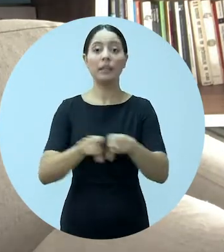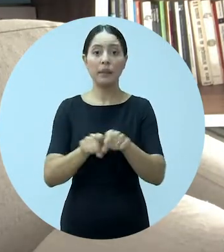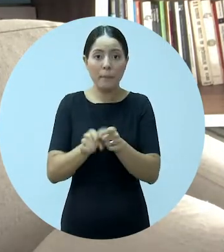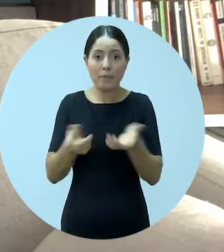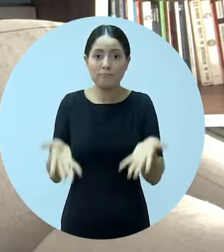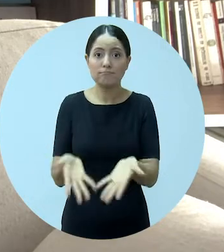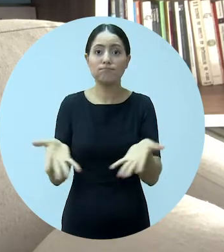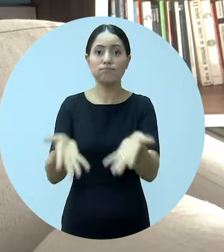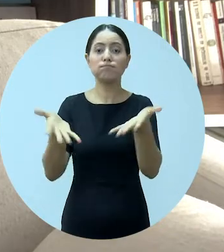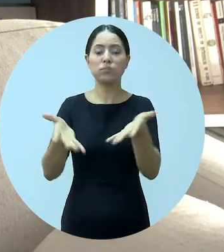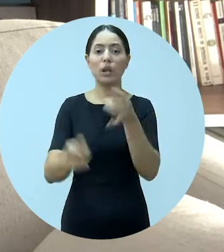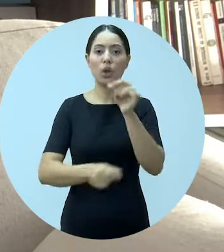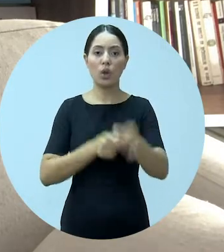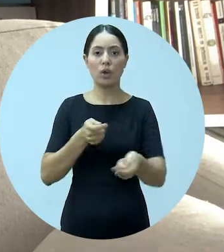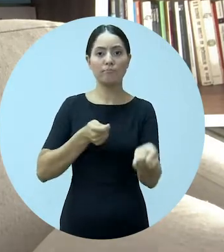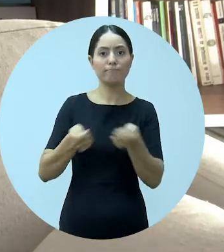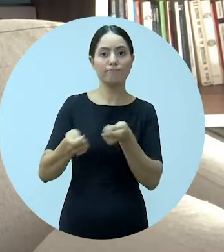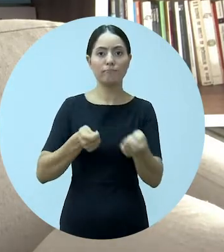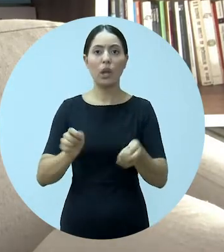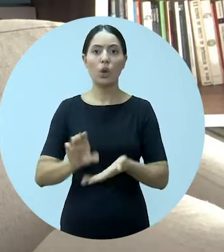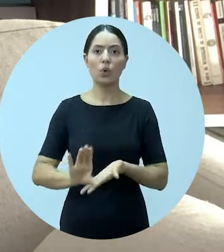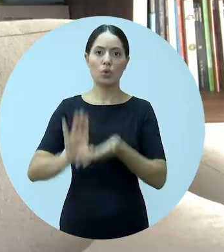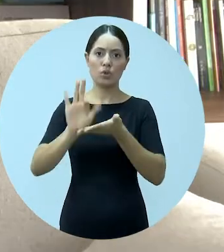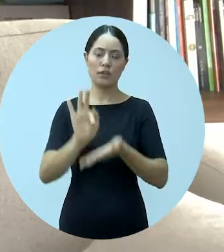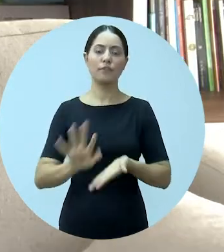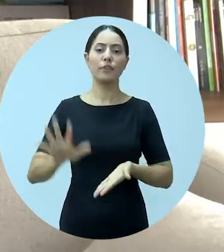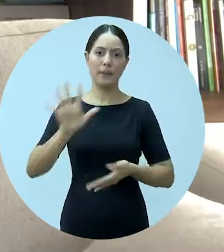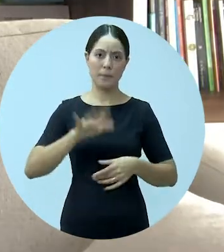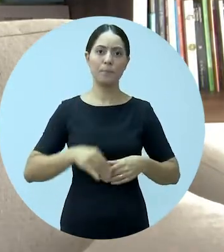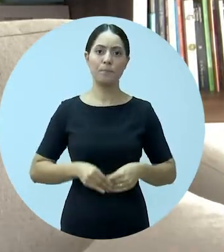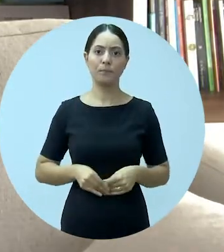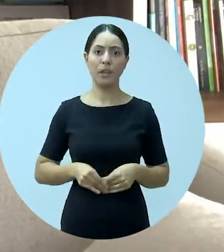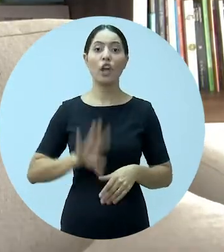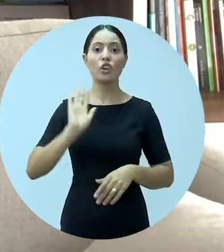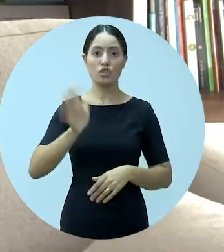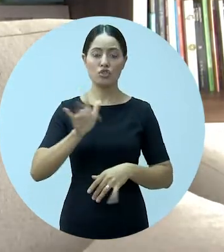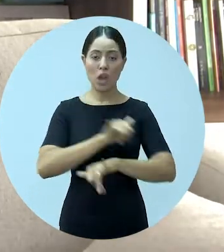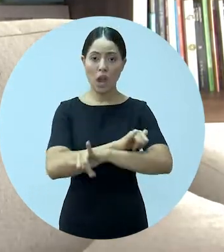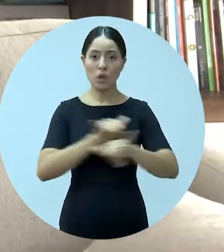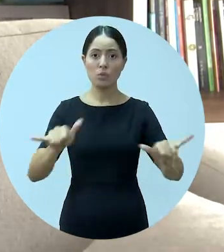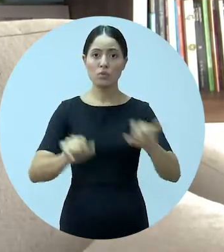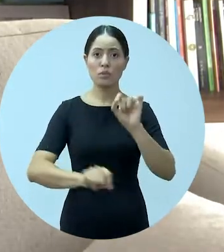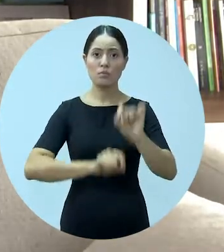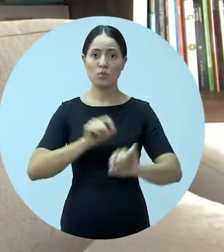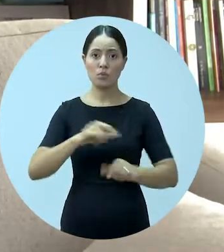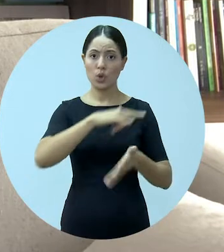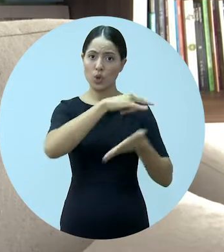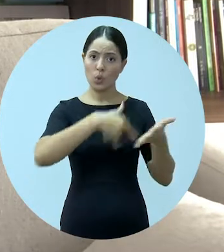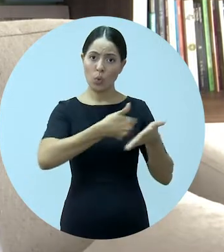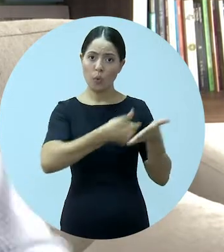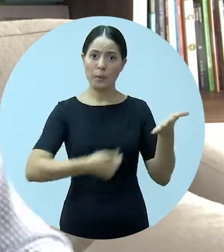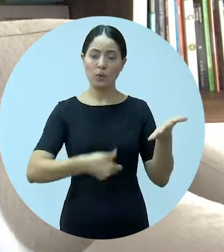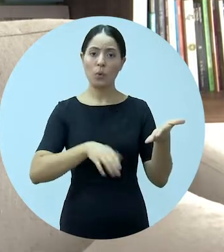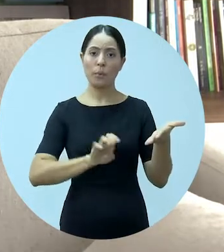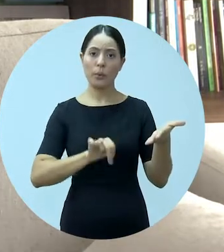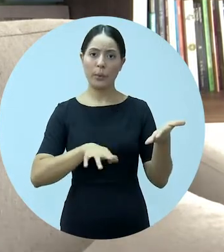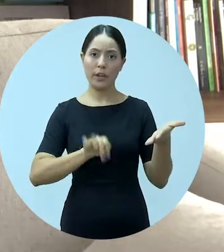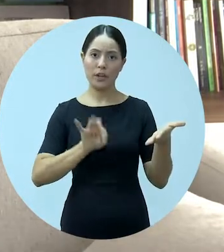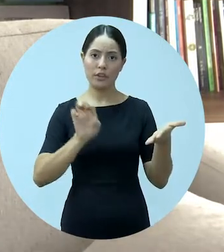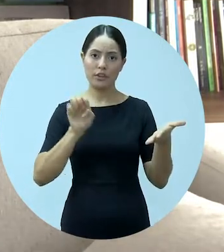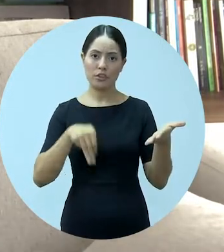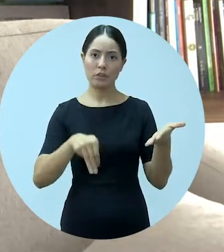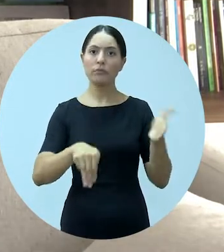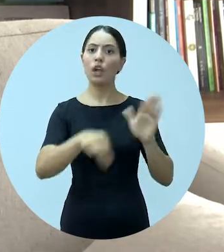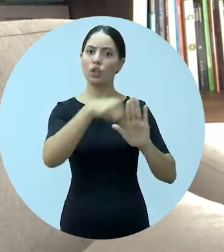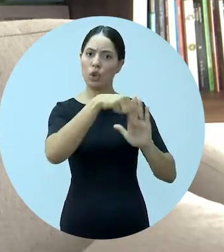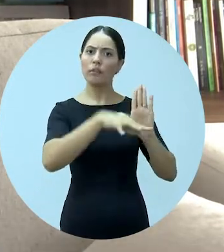observando, além de municiar também o Conselho Federal. Neste momento, já emitimos boletim atualizando a nota técnica